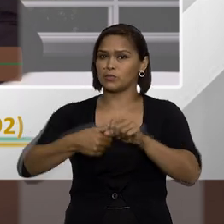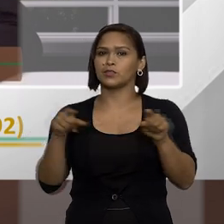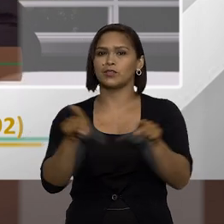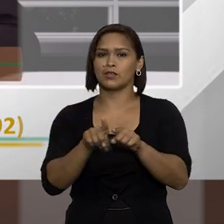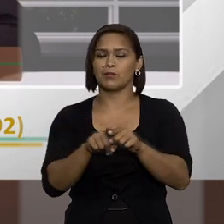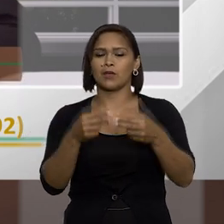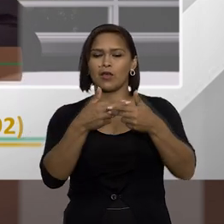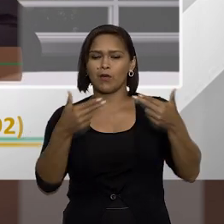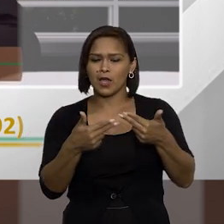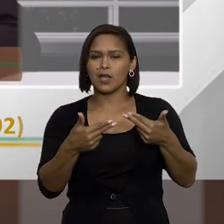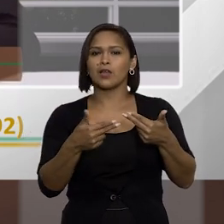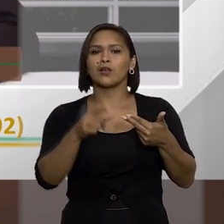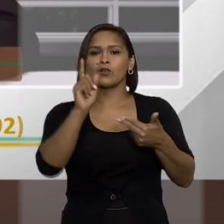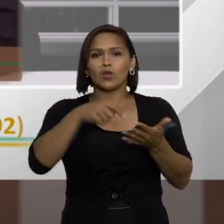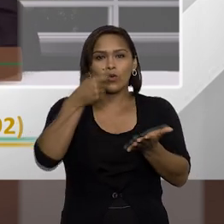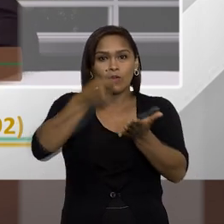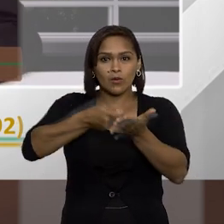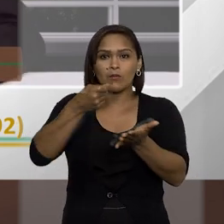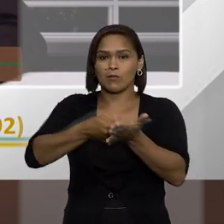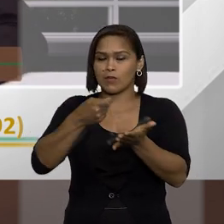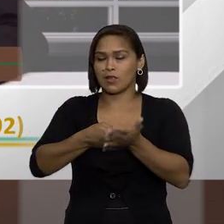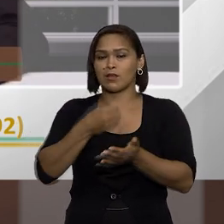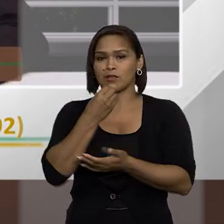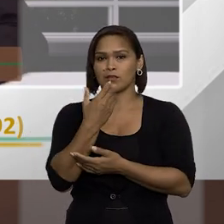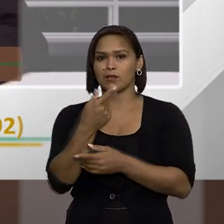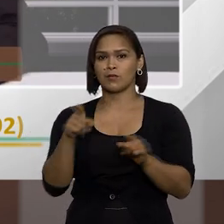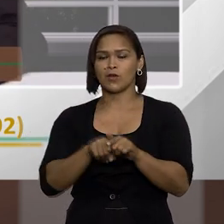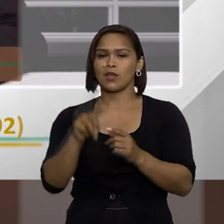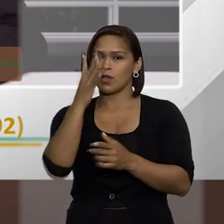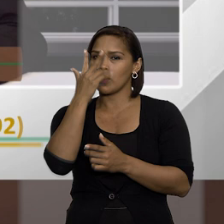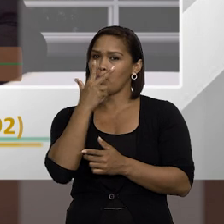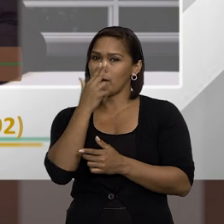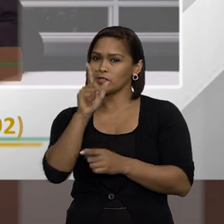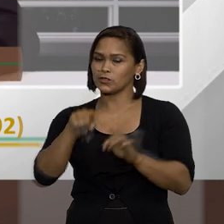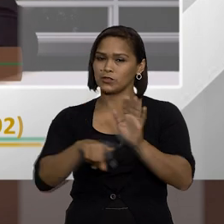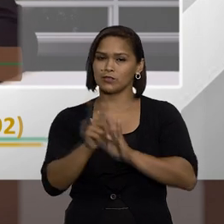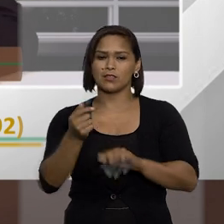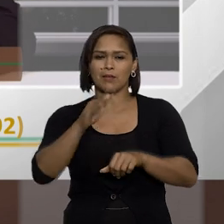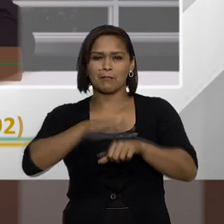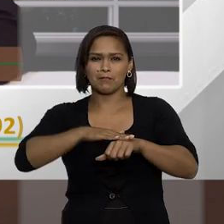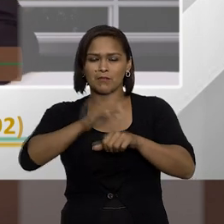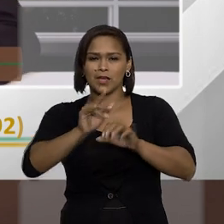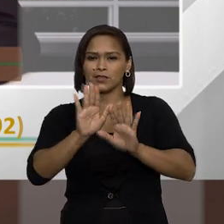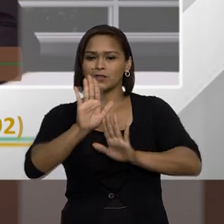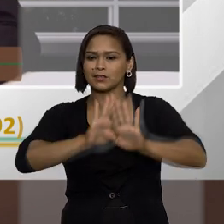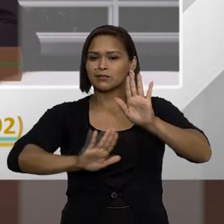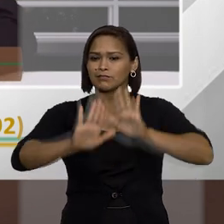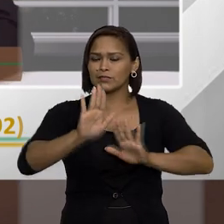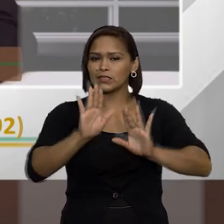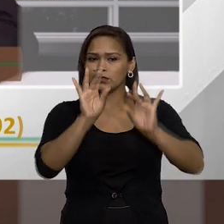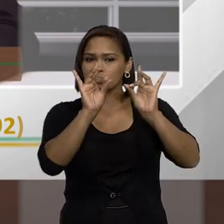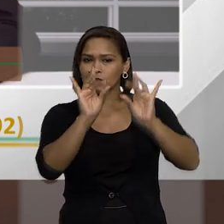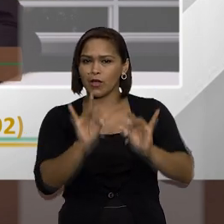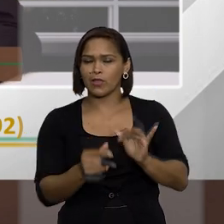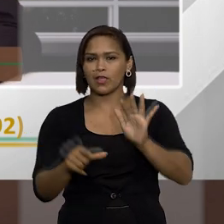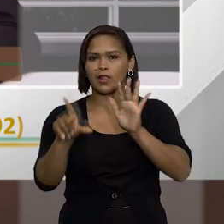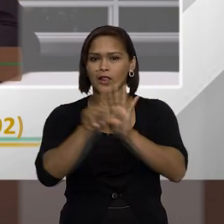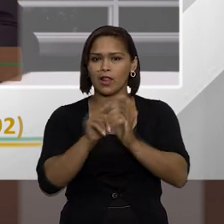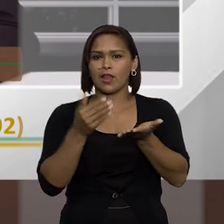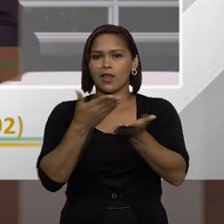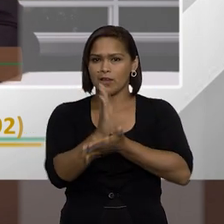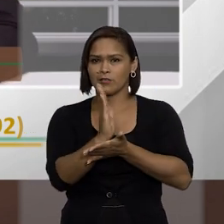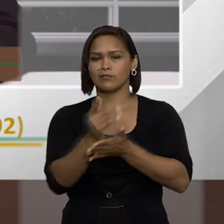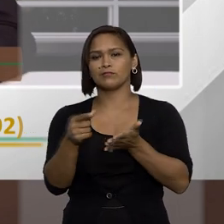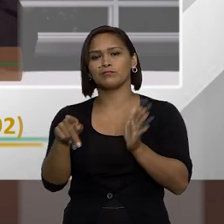é uma coisa extremamente cobrada e que é muito bom eu acho que ainda eles vão ter que ter muito mais cautela para fazer essa lei